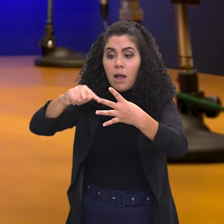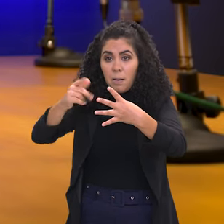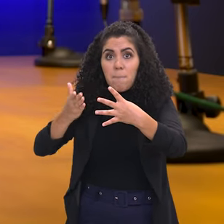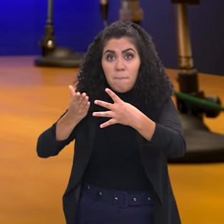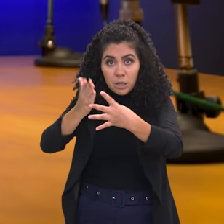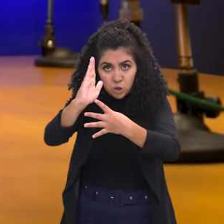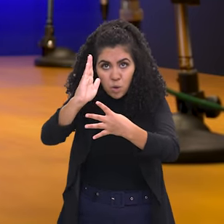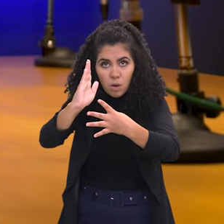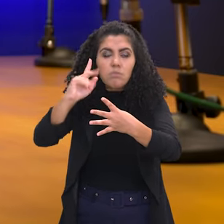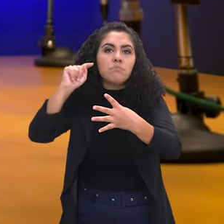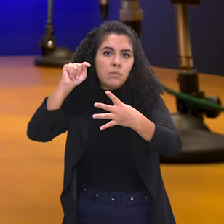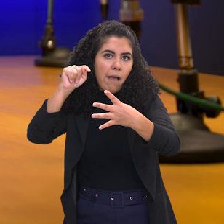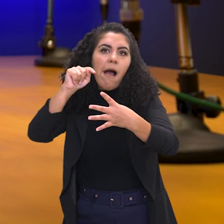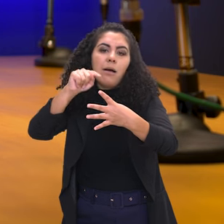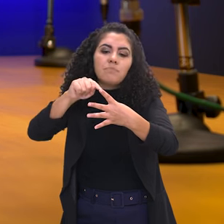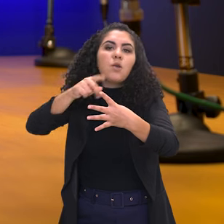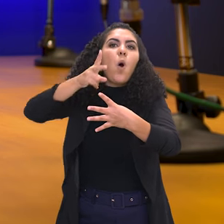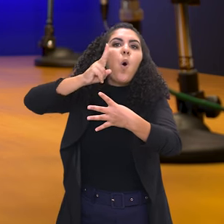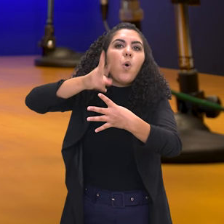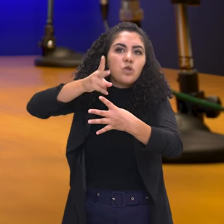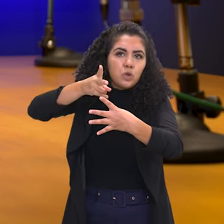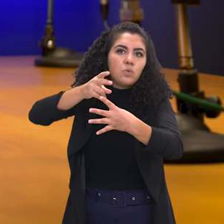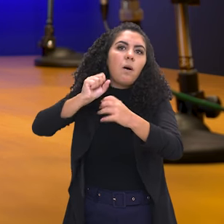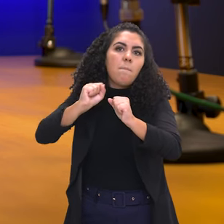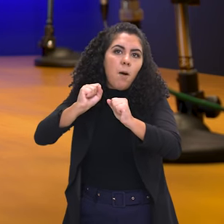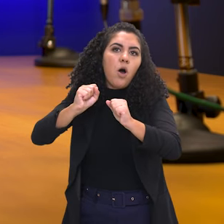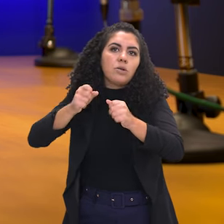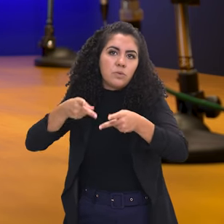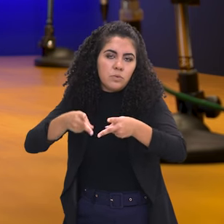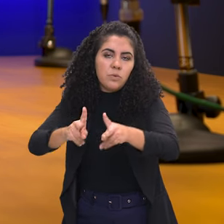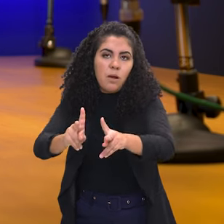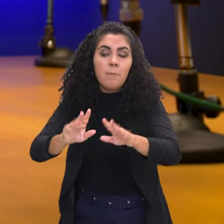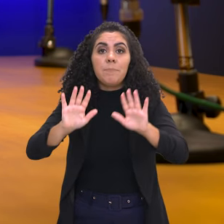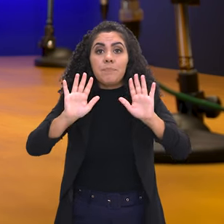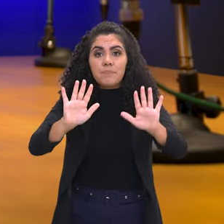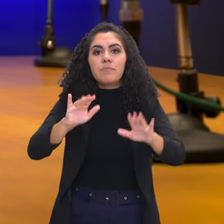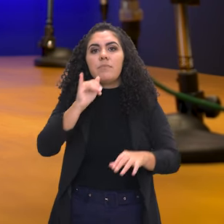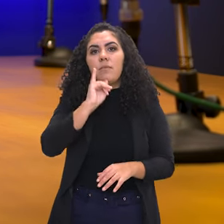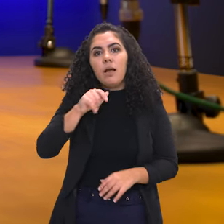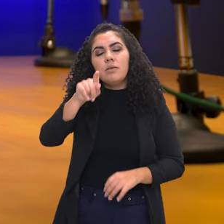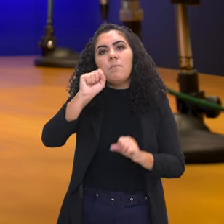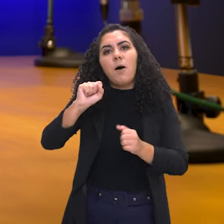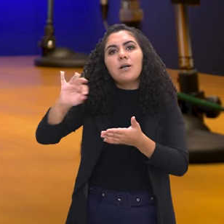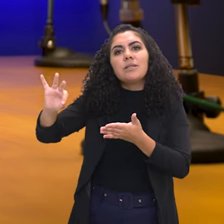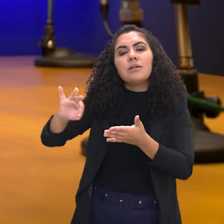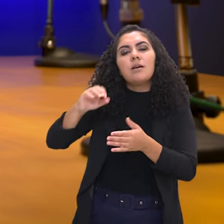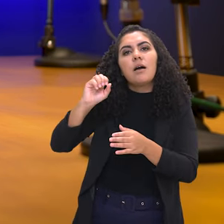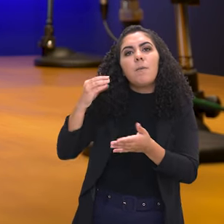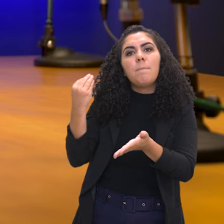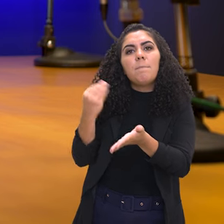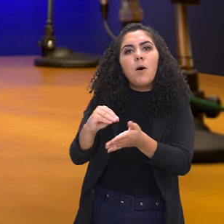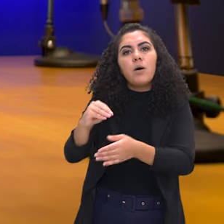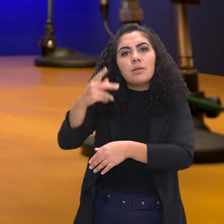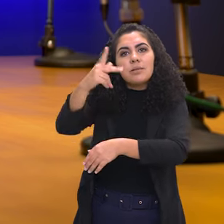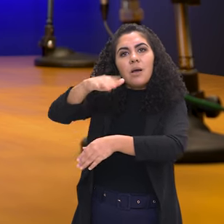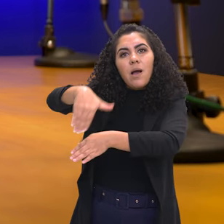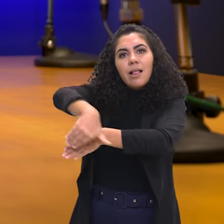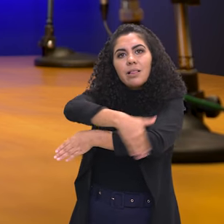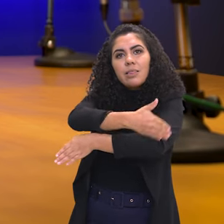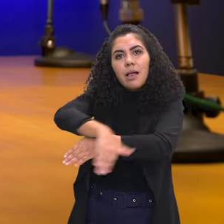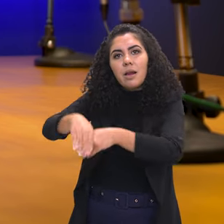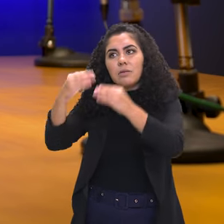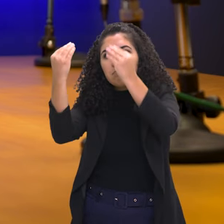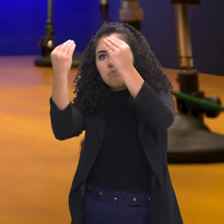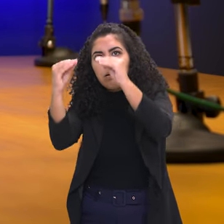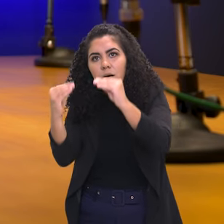candidato é a cidade de realização de provas. Apesar de você ter colocado o seu endereço na sua ficha de inscrição, a gente teve a